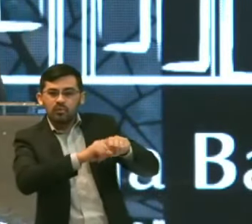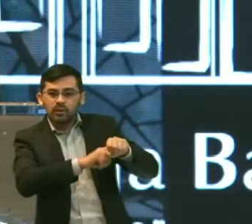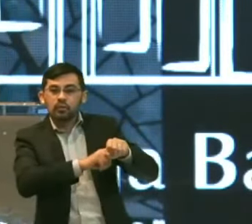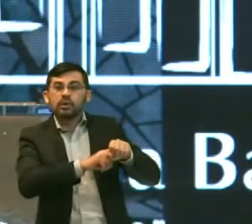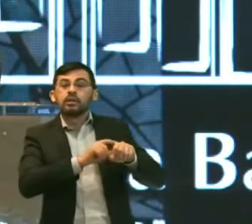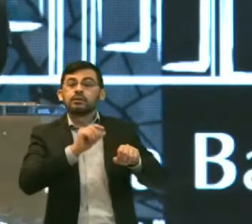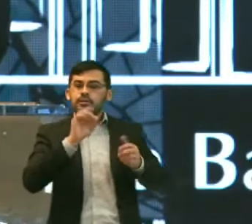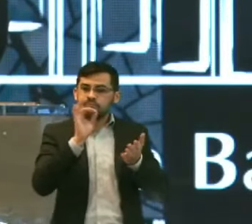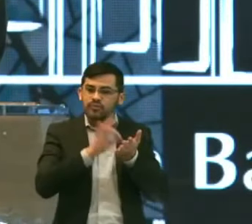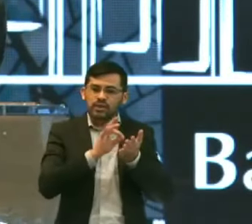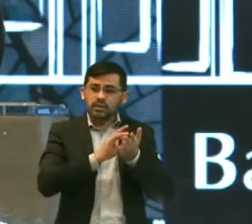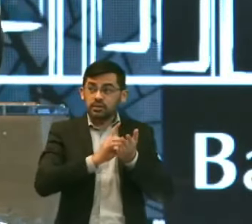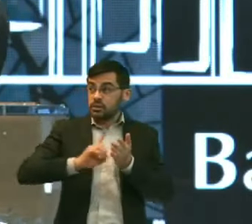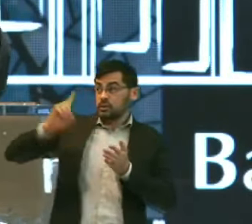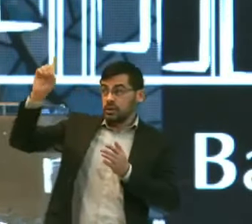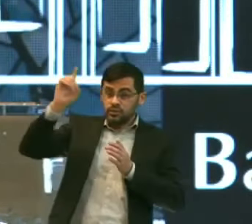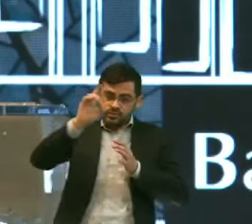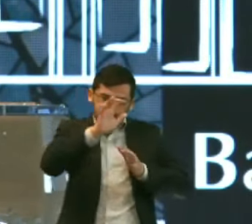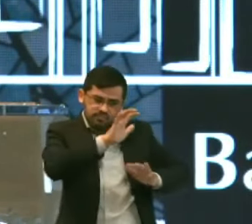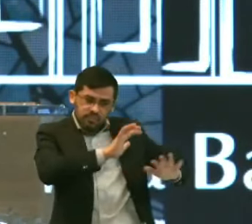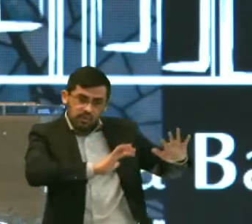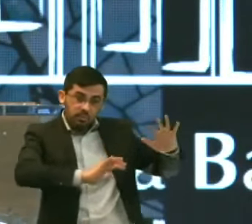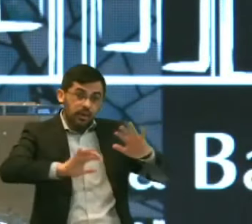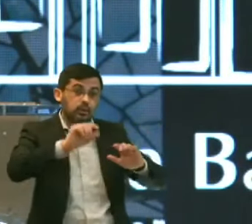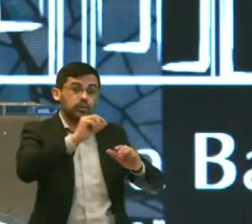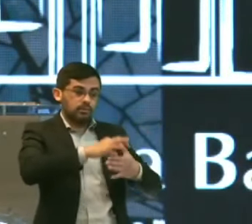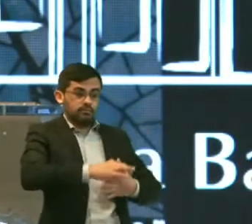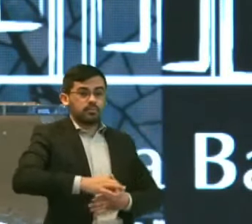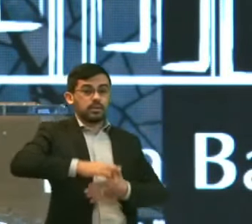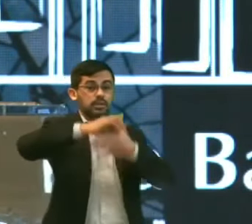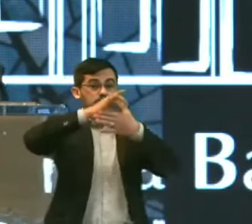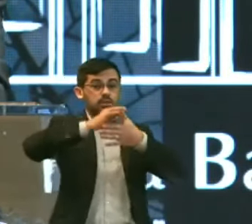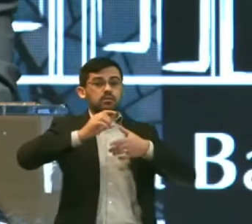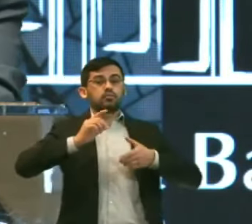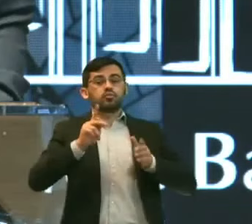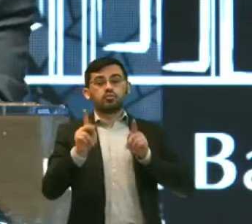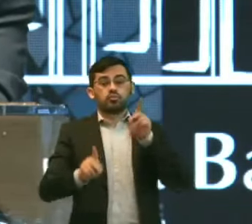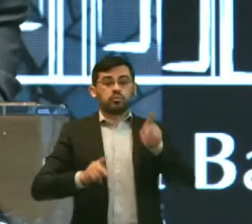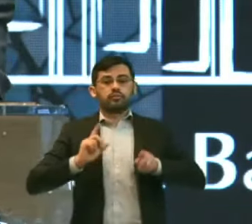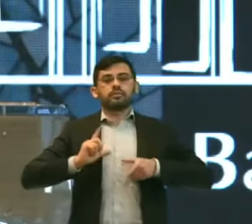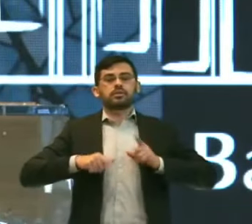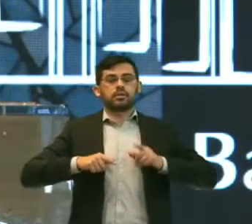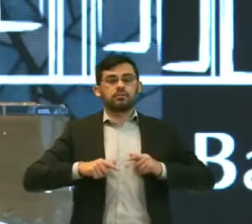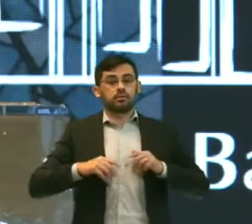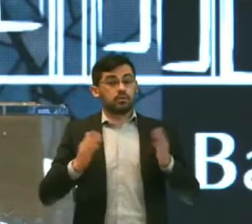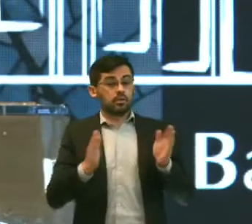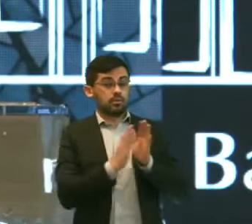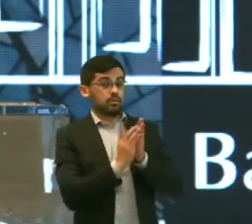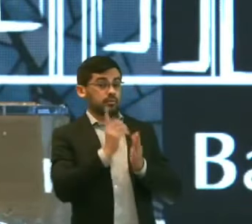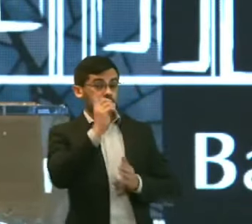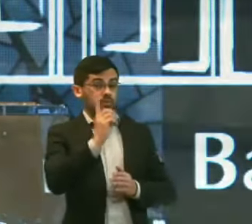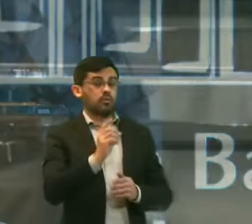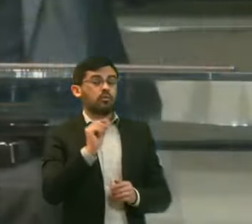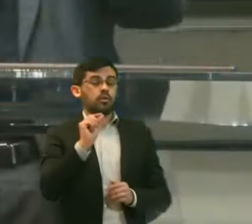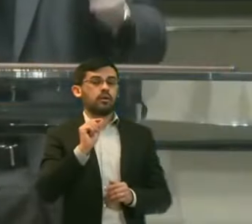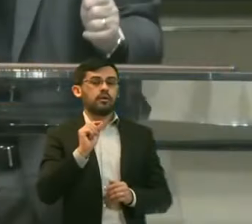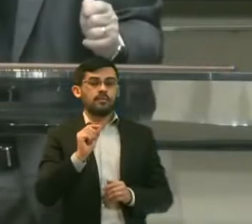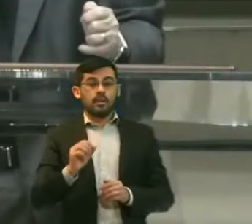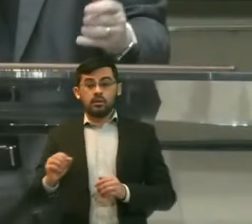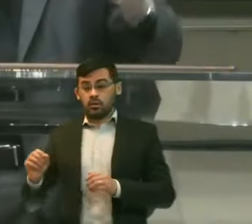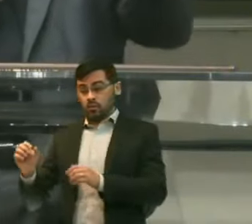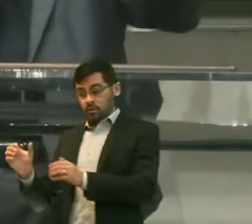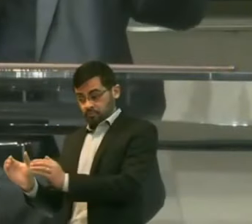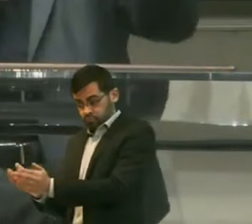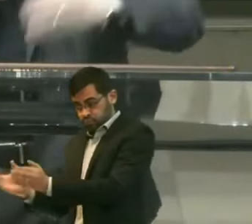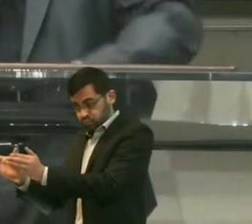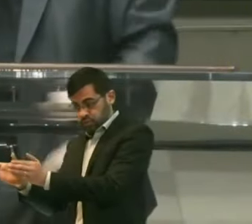Ele estava Sendo preparado Para ser líder De Israel E a palavra de Deus Vai dizer Samuel pegou Então um vaso